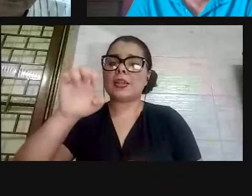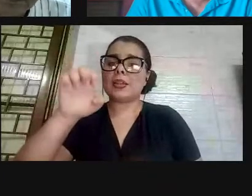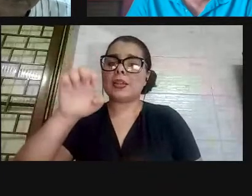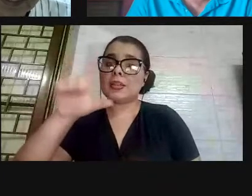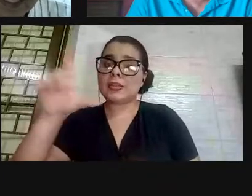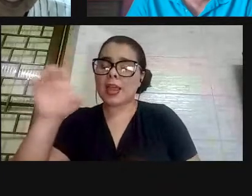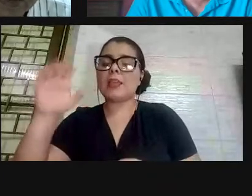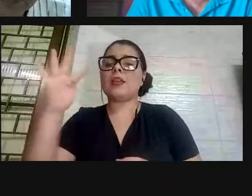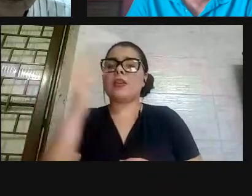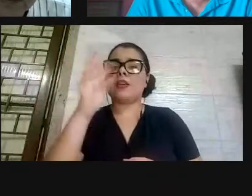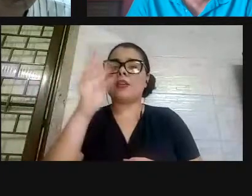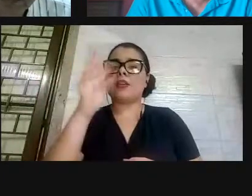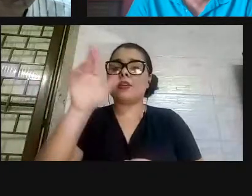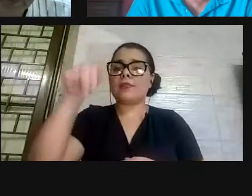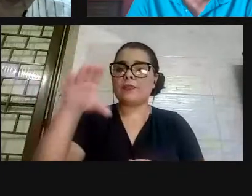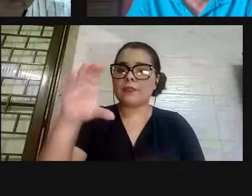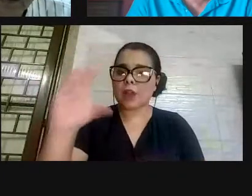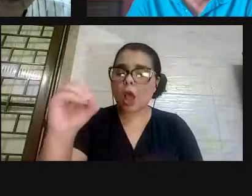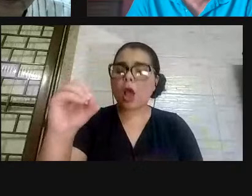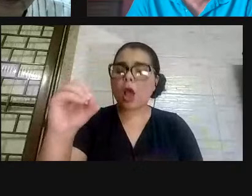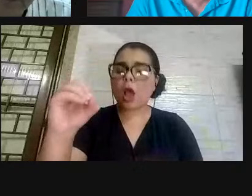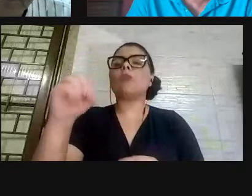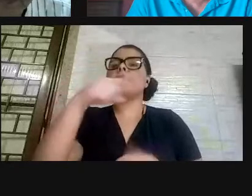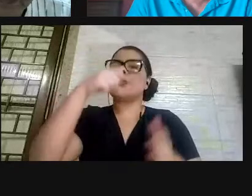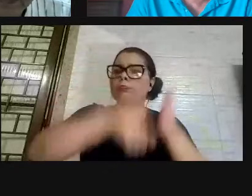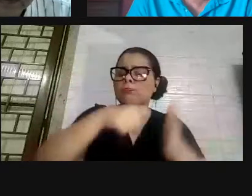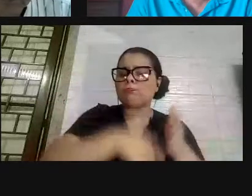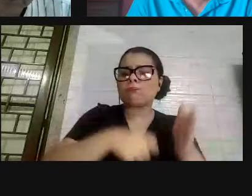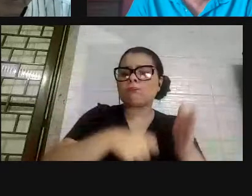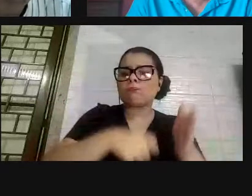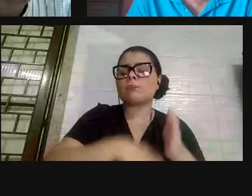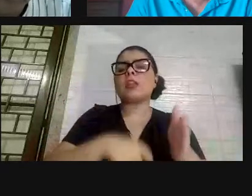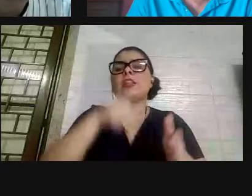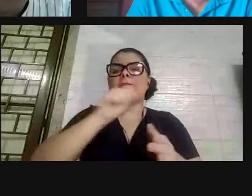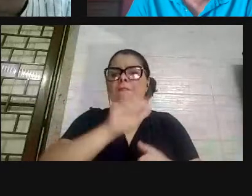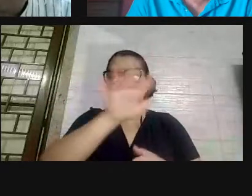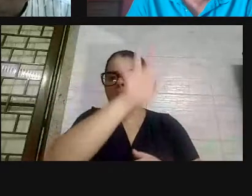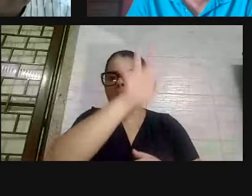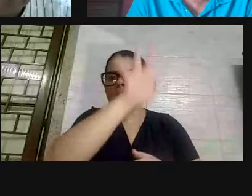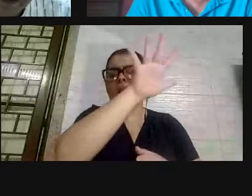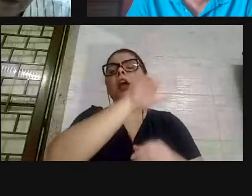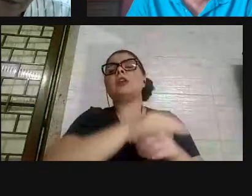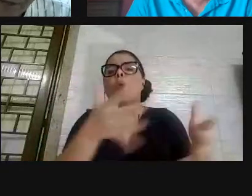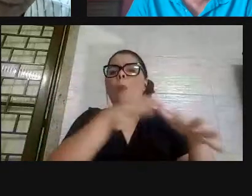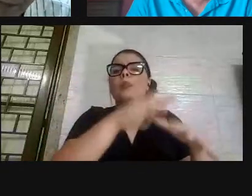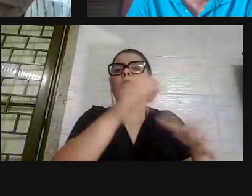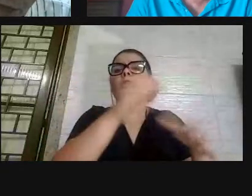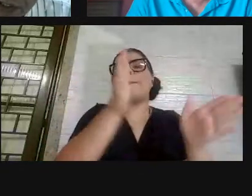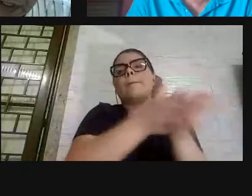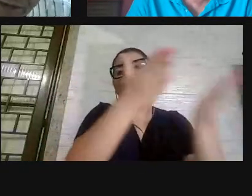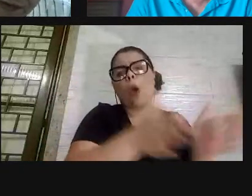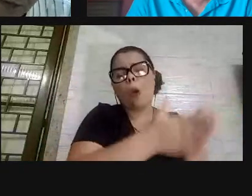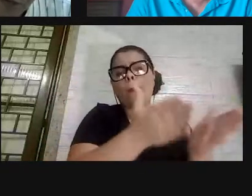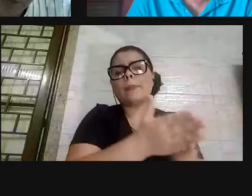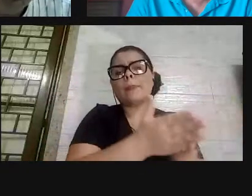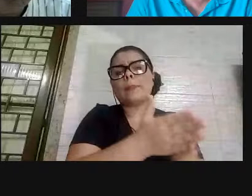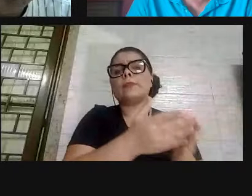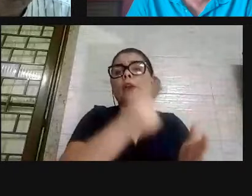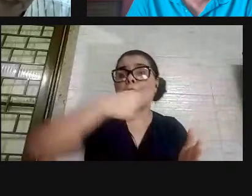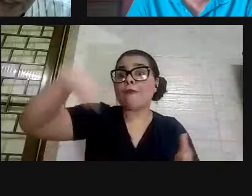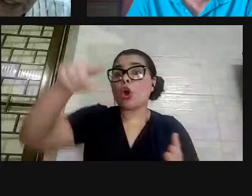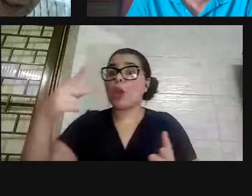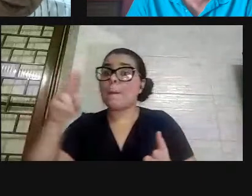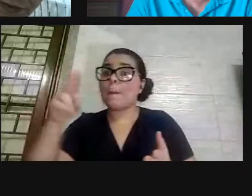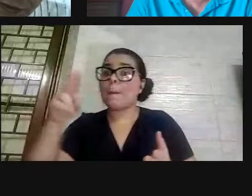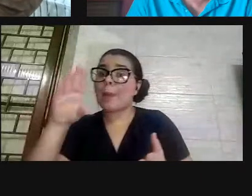Maré, do CEAGM, da luta popular, da luta da favela, da luta das comunidades pobres. Foi para a PUC, fez um